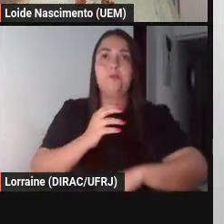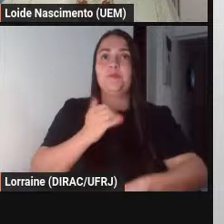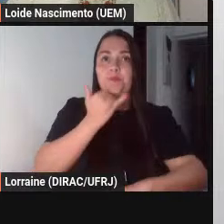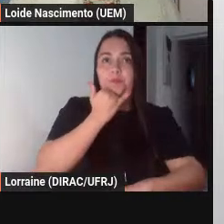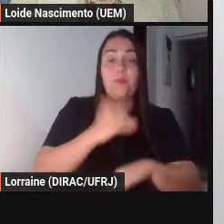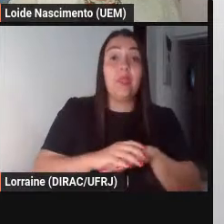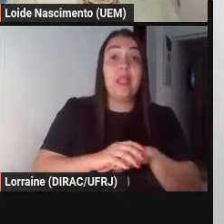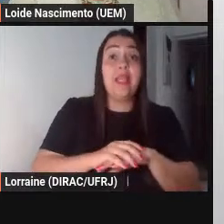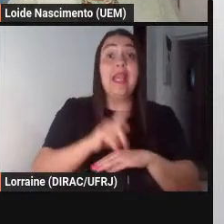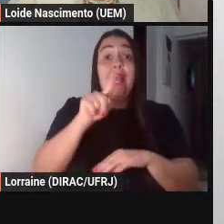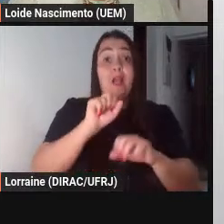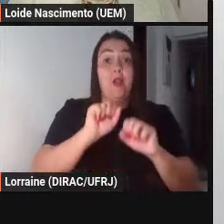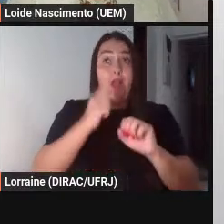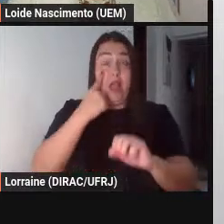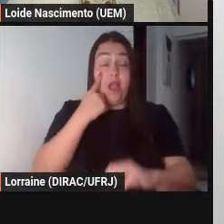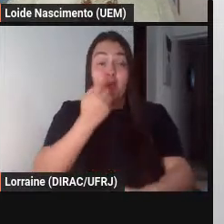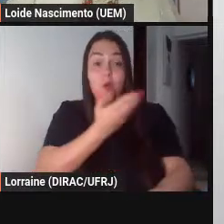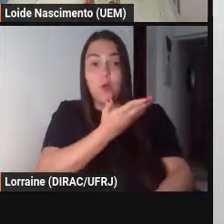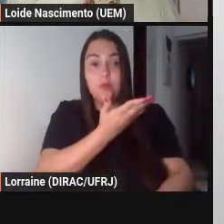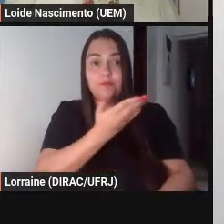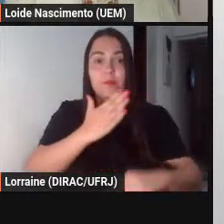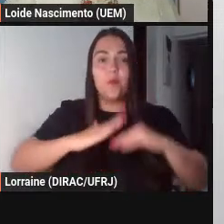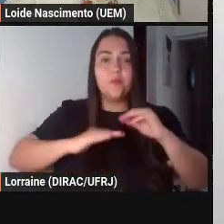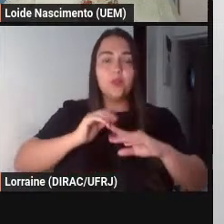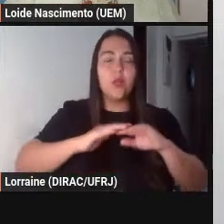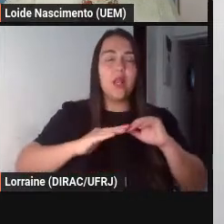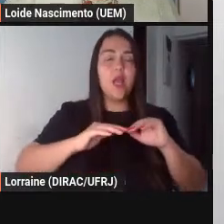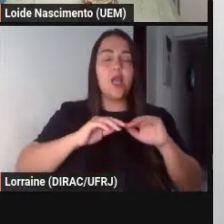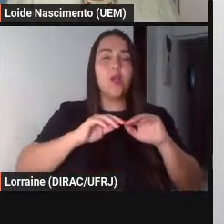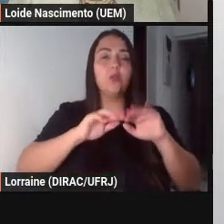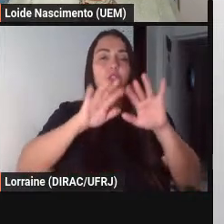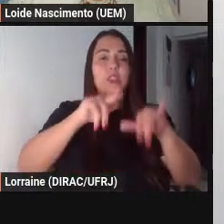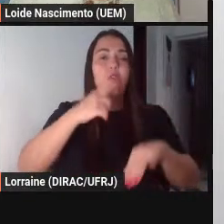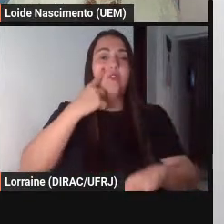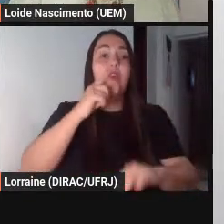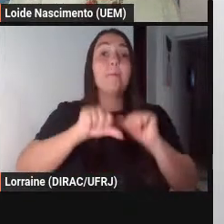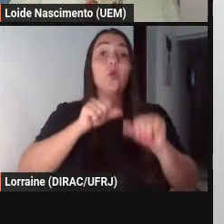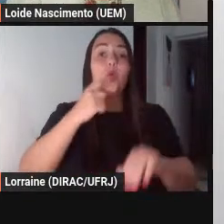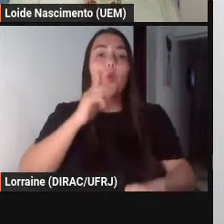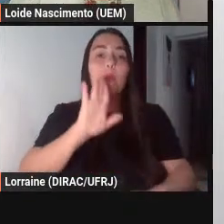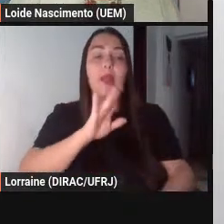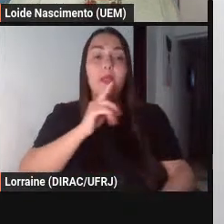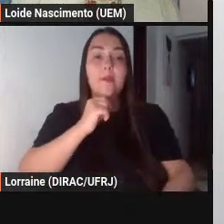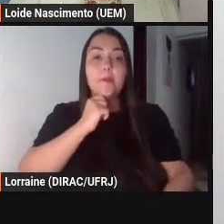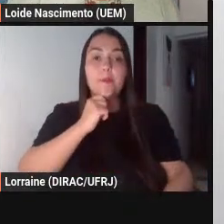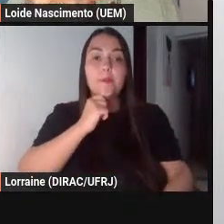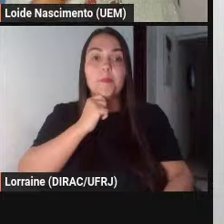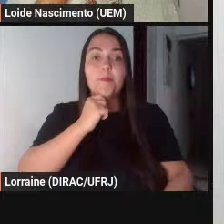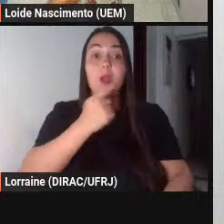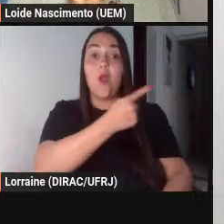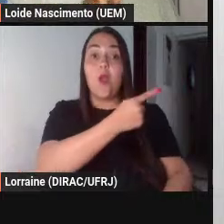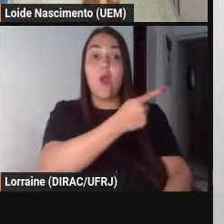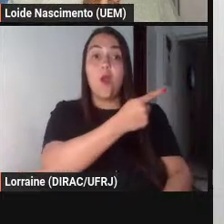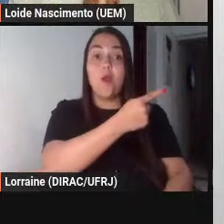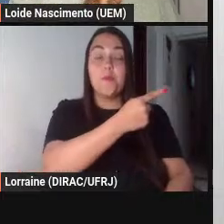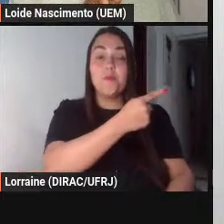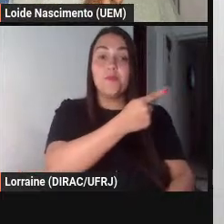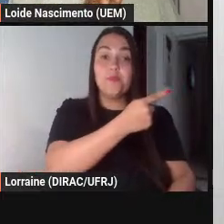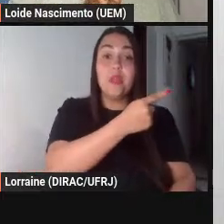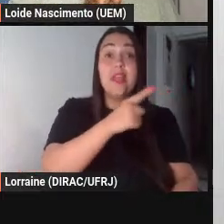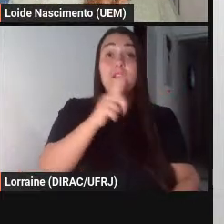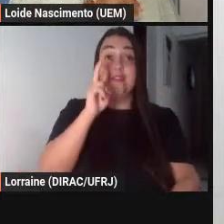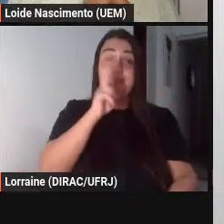escritor deixa eu ver aqui se ela já mudou o slide veremos aí o texto da